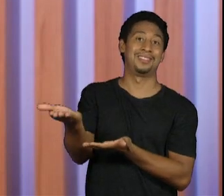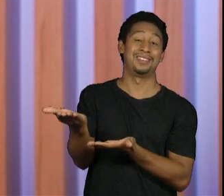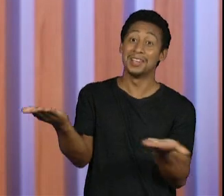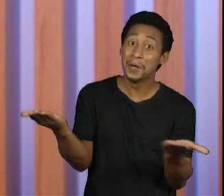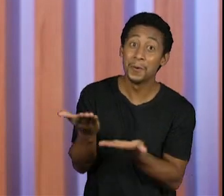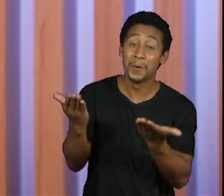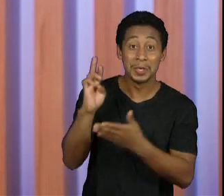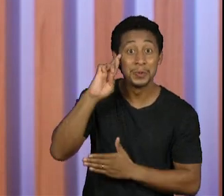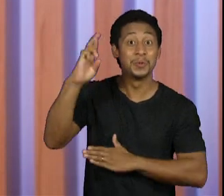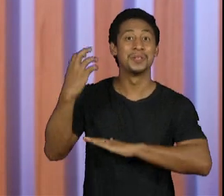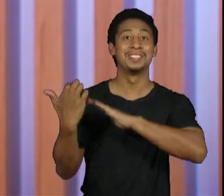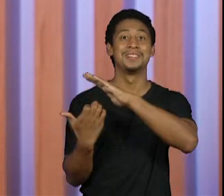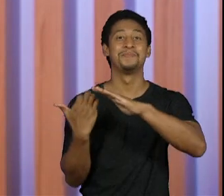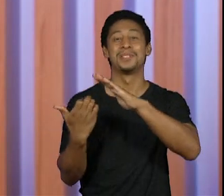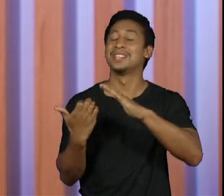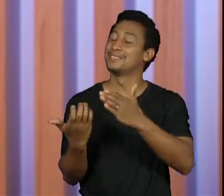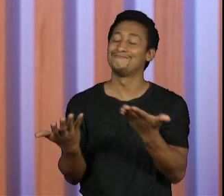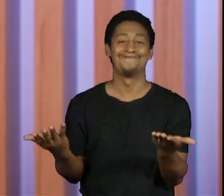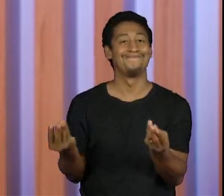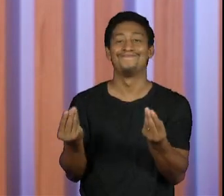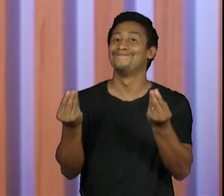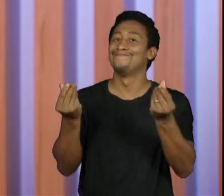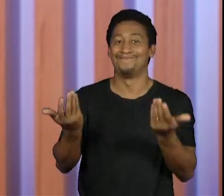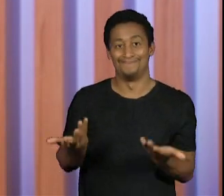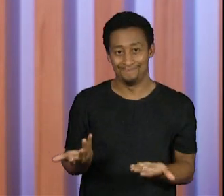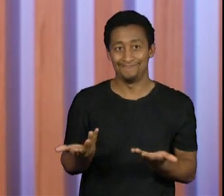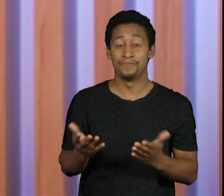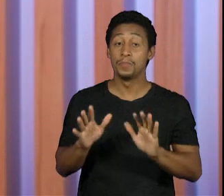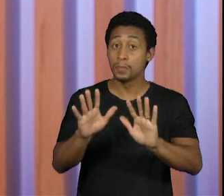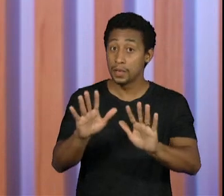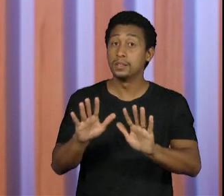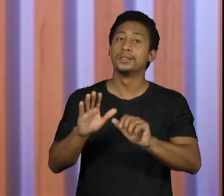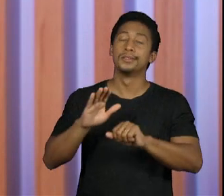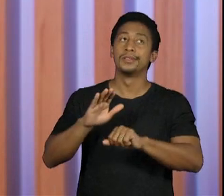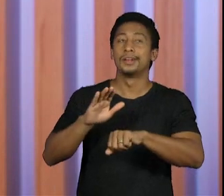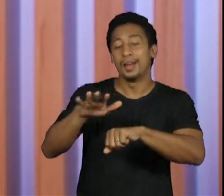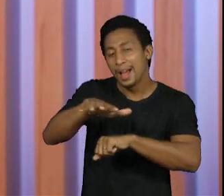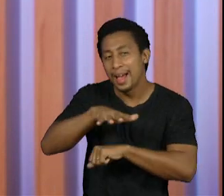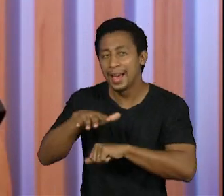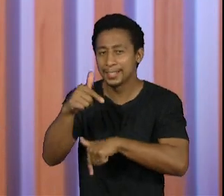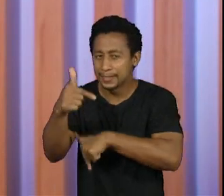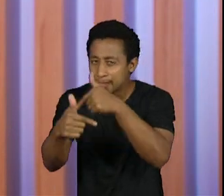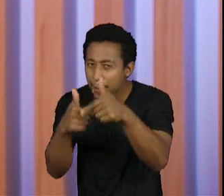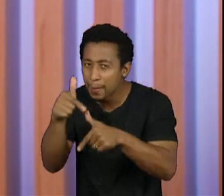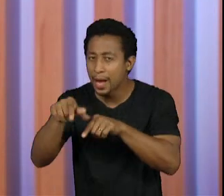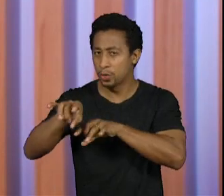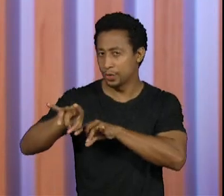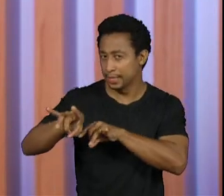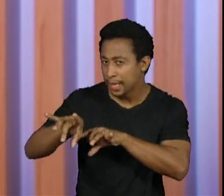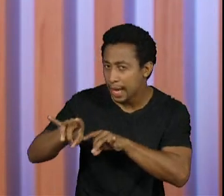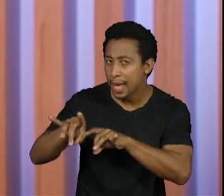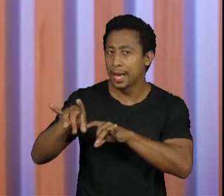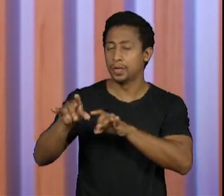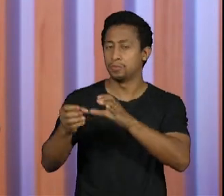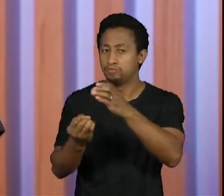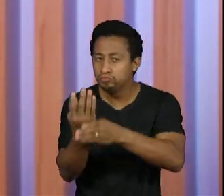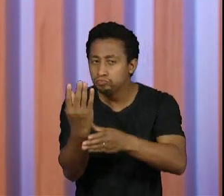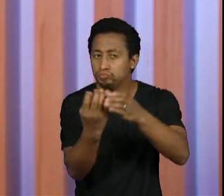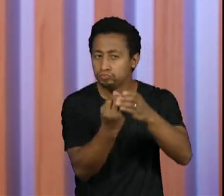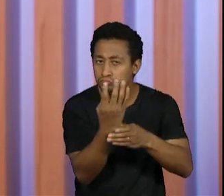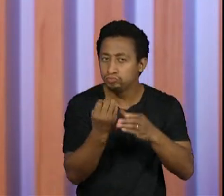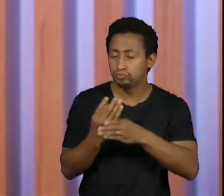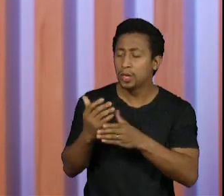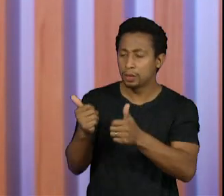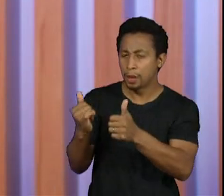eu acho que para além do que diz respeito a produção a parte técnica tem também uma tentativa de construir uma relação